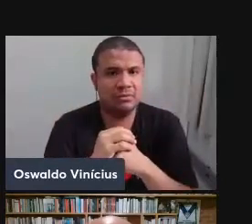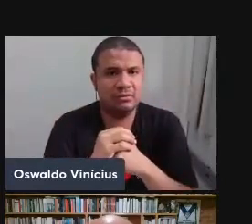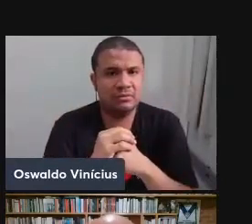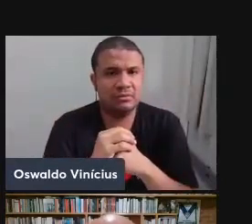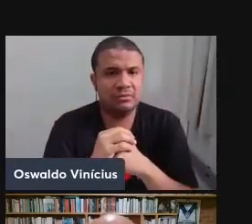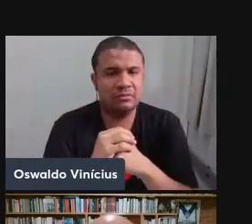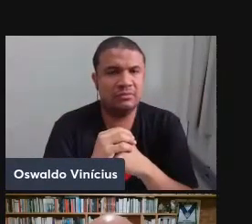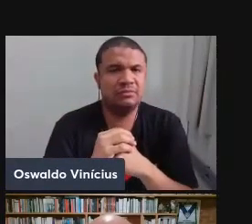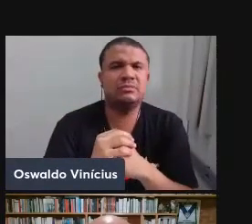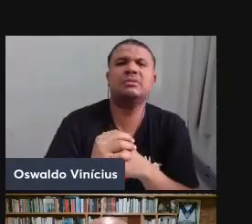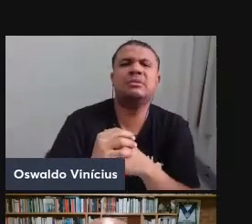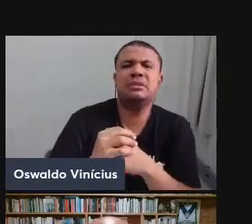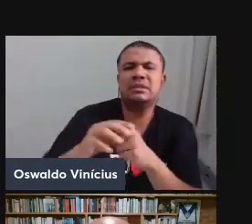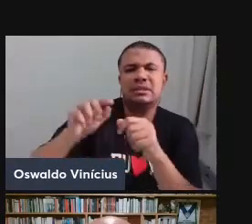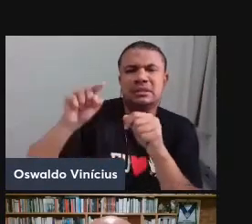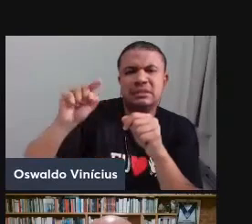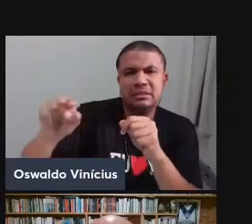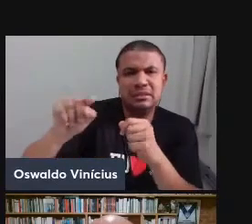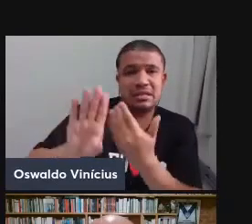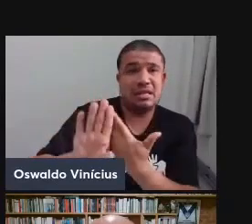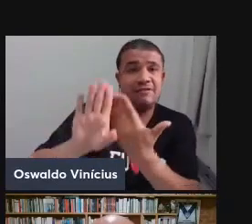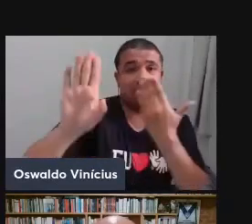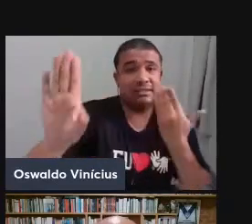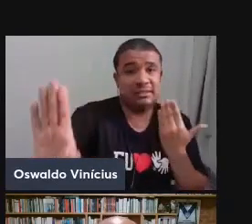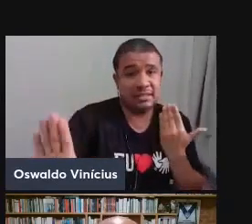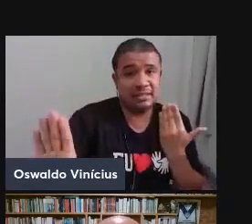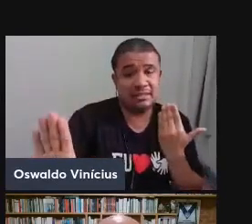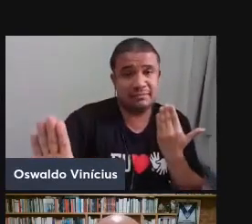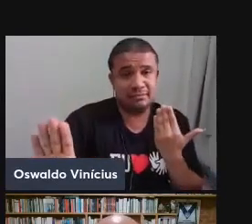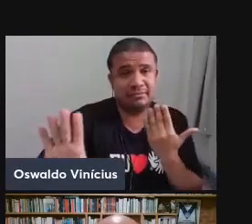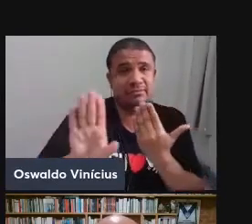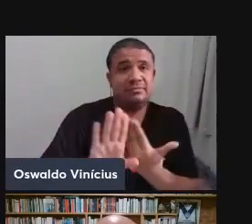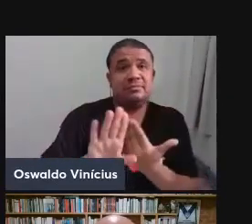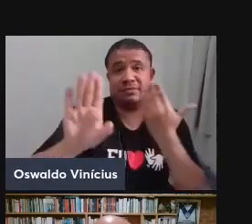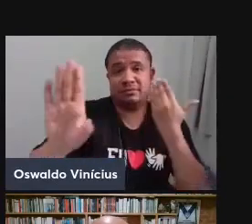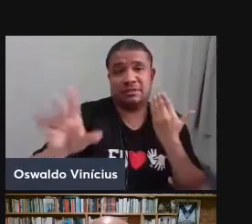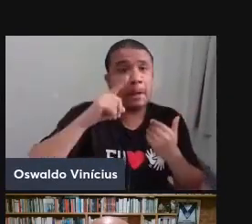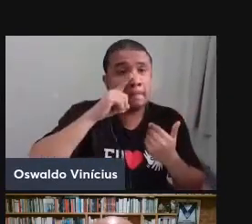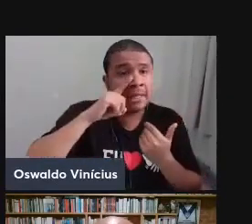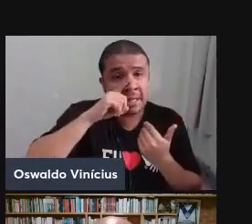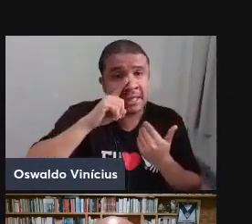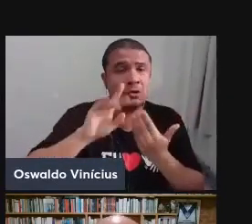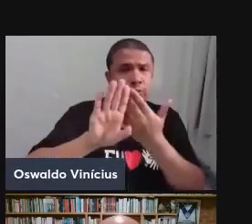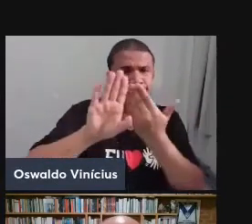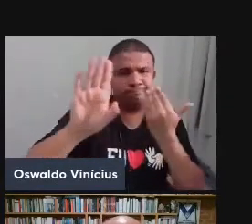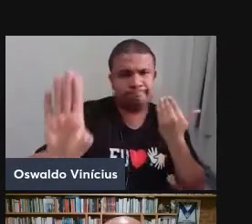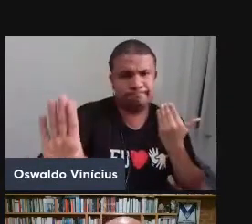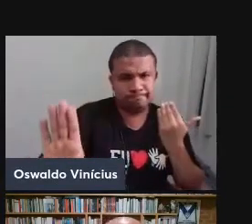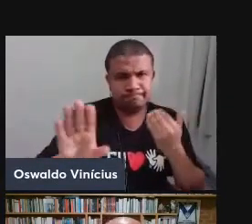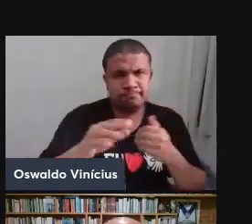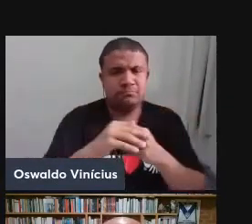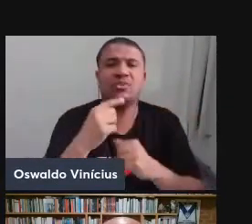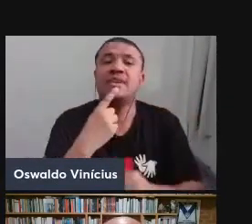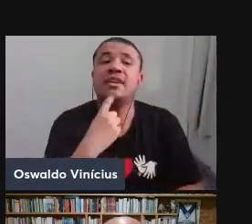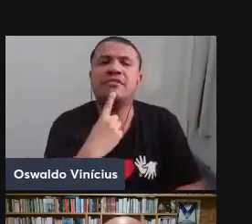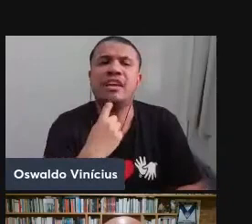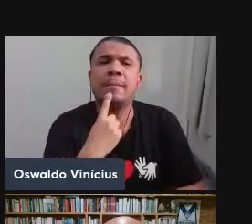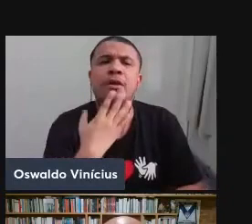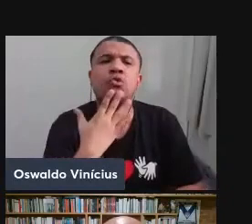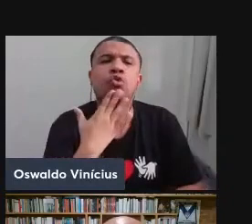exorcizar, afastar um mal ou um perigo. E eu grifei em vermelho,